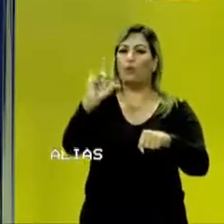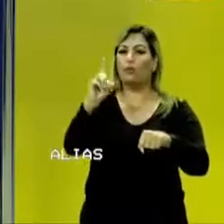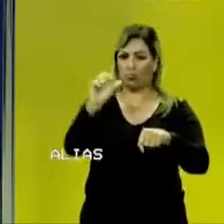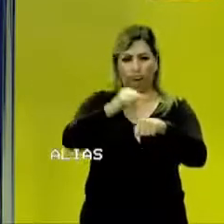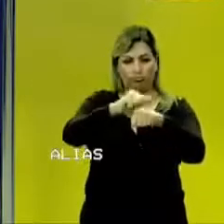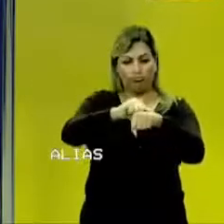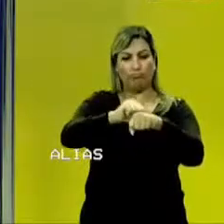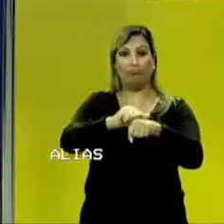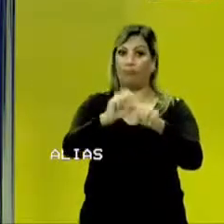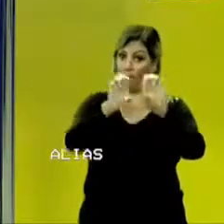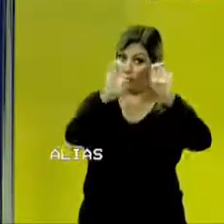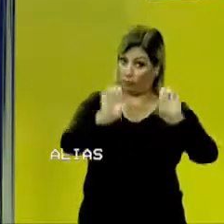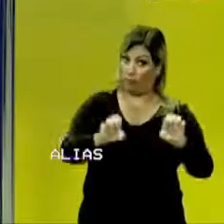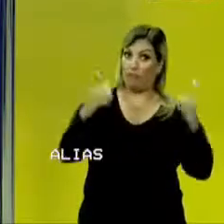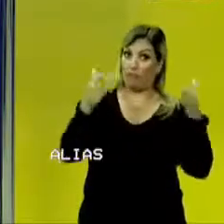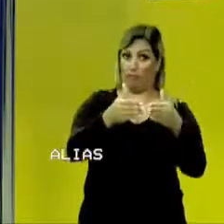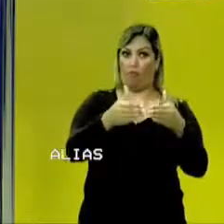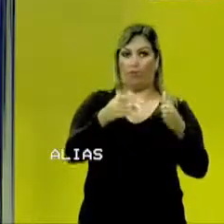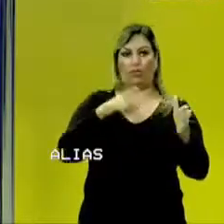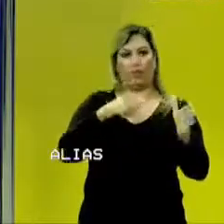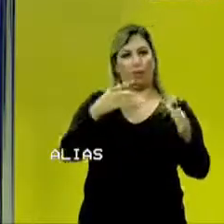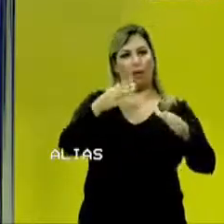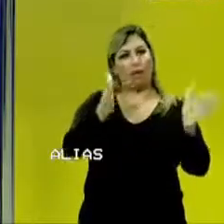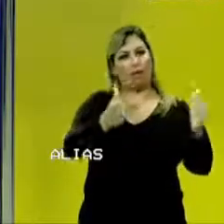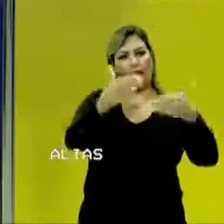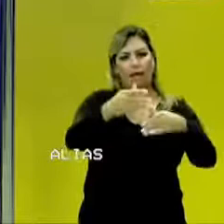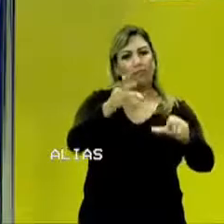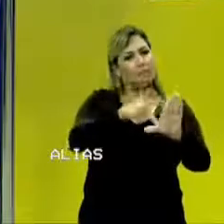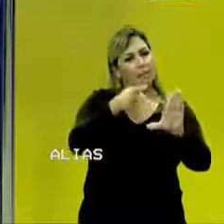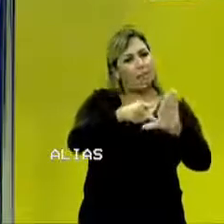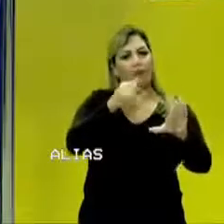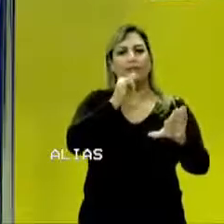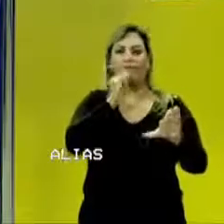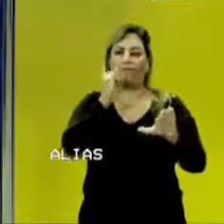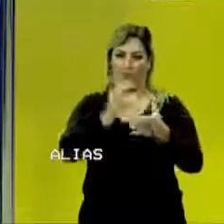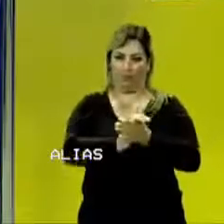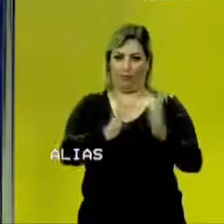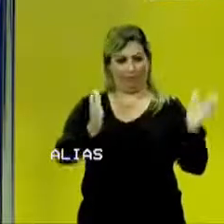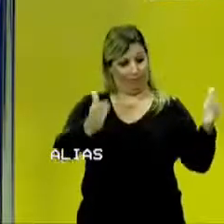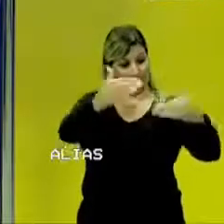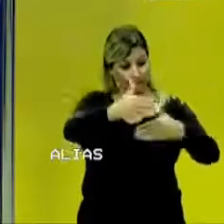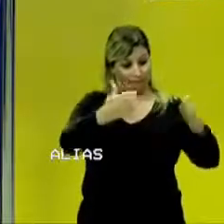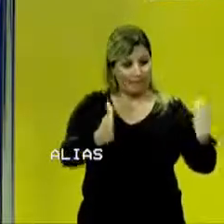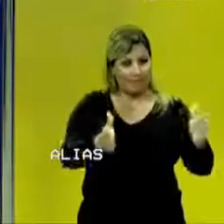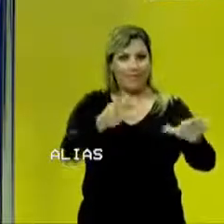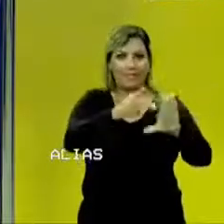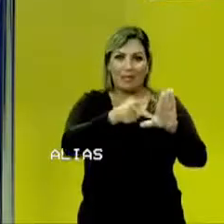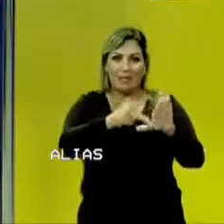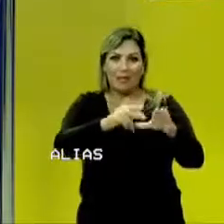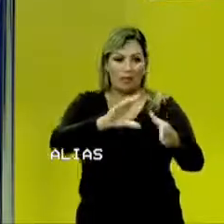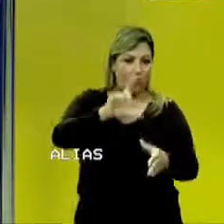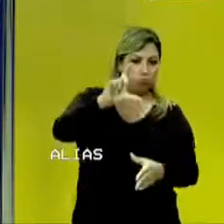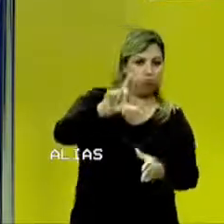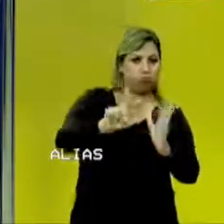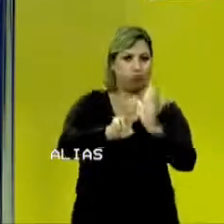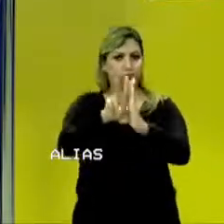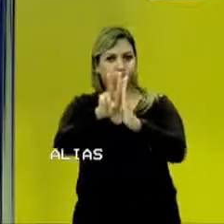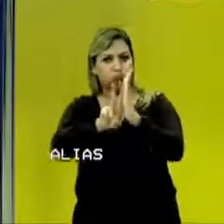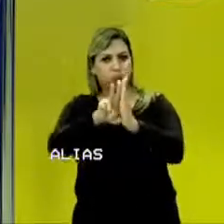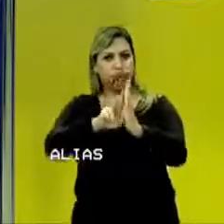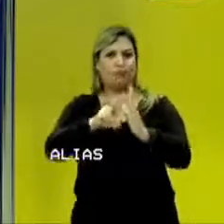estrutura bem definida. Então você tem uma caixa de calçados, uma caixa de sapatos, aquilo ali pronto. O formato dele, o volume dele,